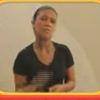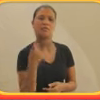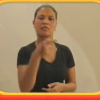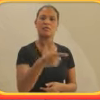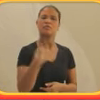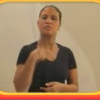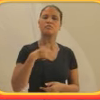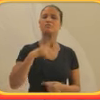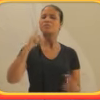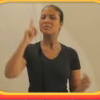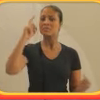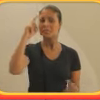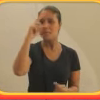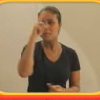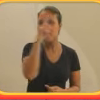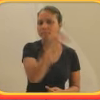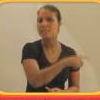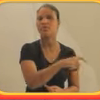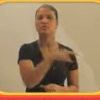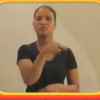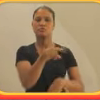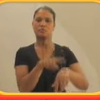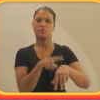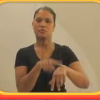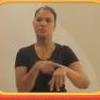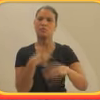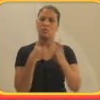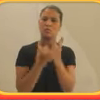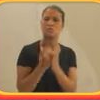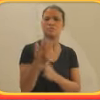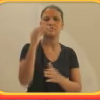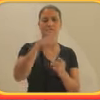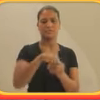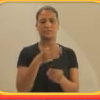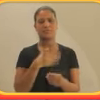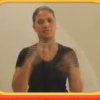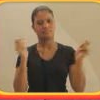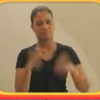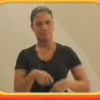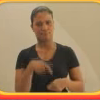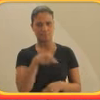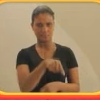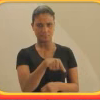oportunidade. E eu tive imensa dificuldade nesse momento.